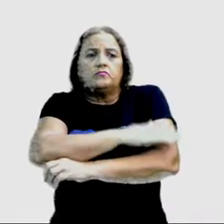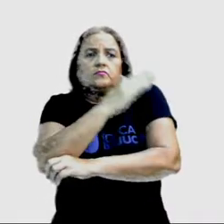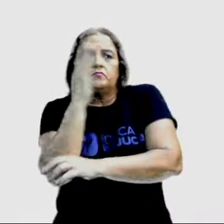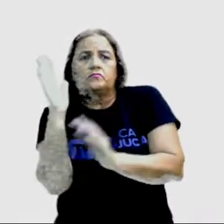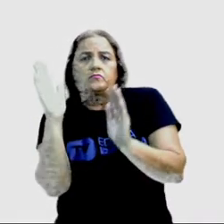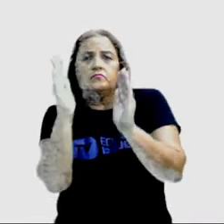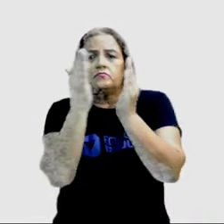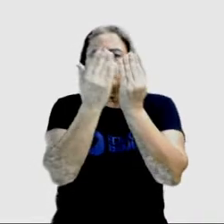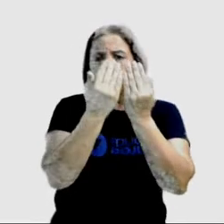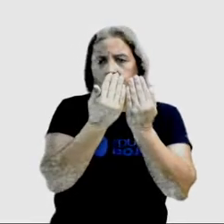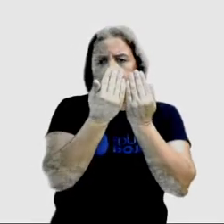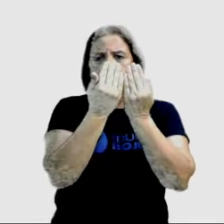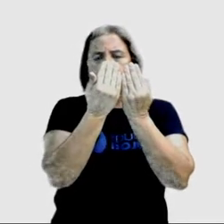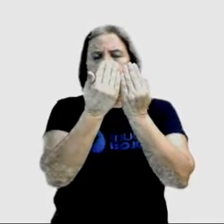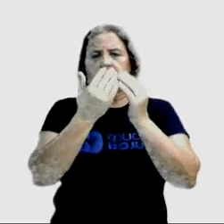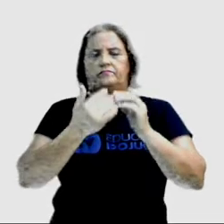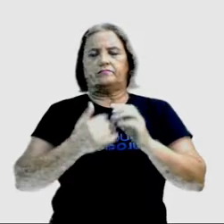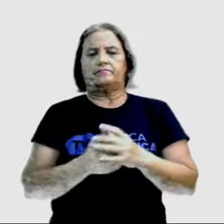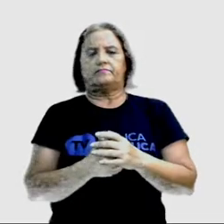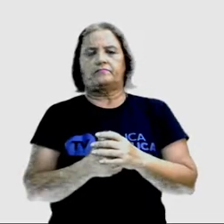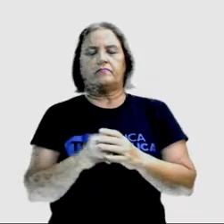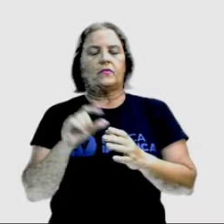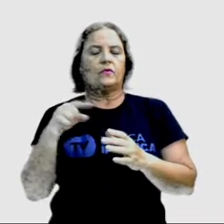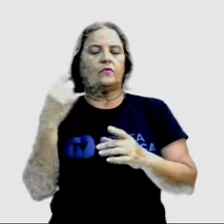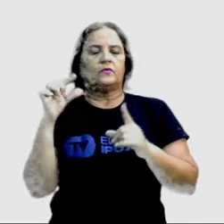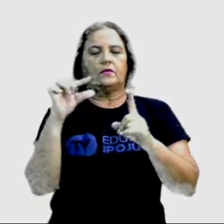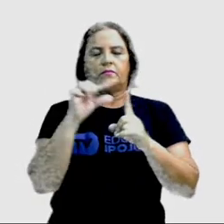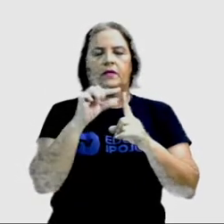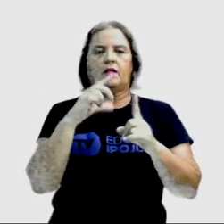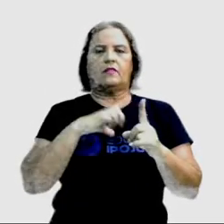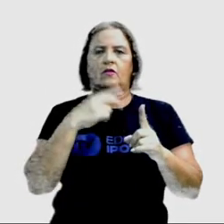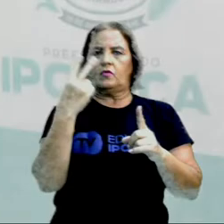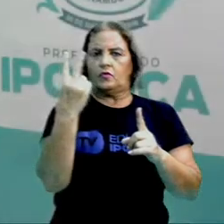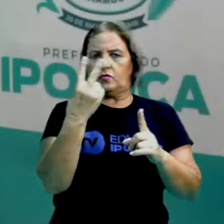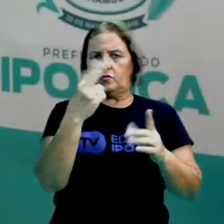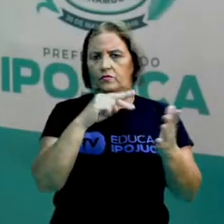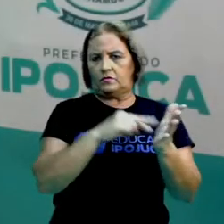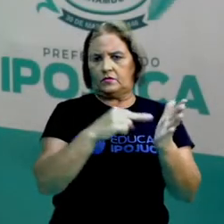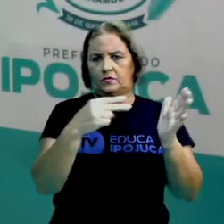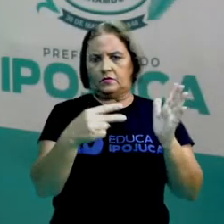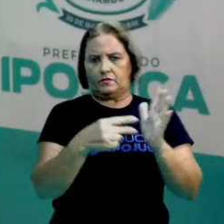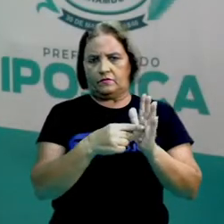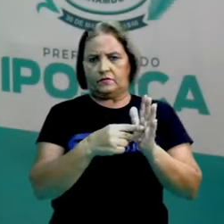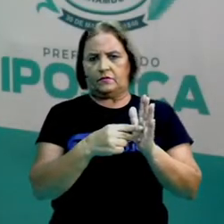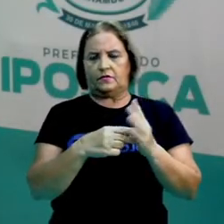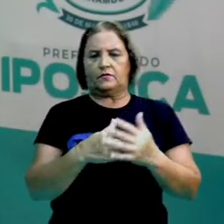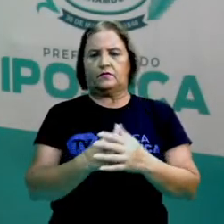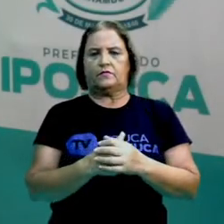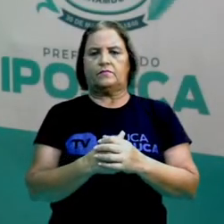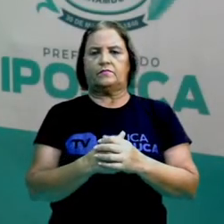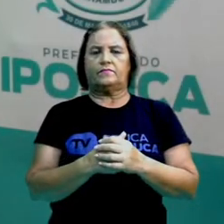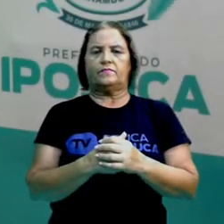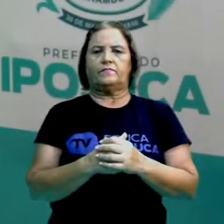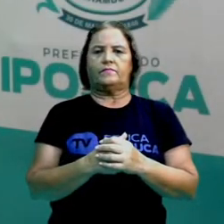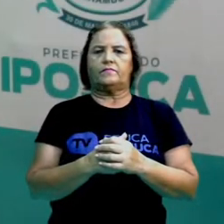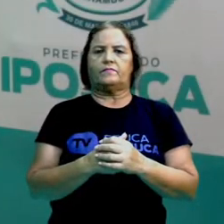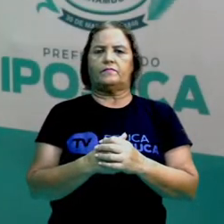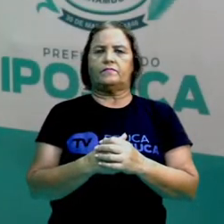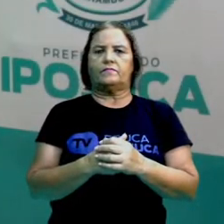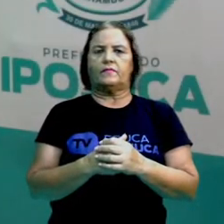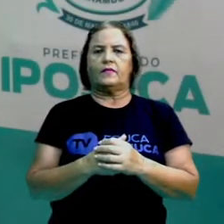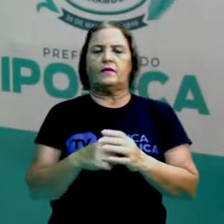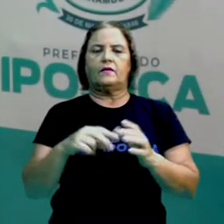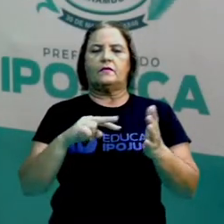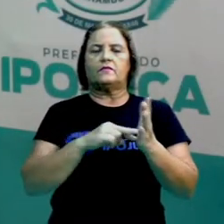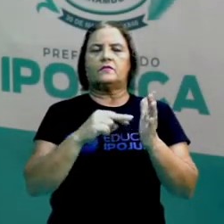palavra, pessoal, que também tem dois significados, é a palavra letter. Letter quer dizer letra